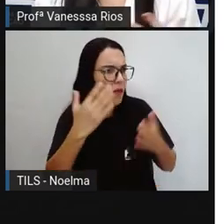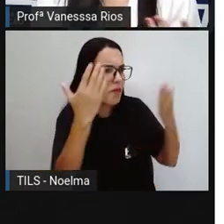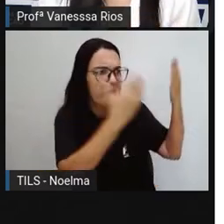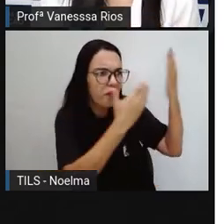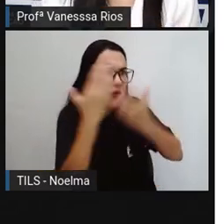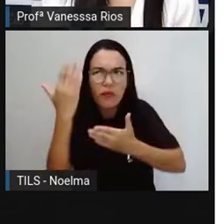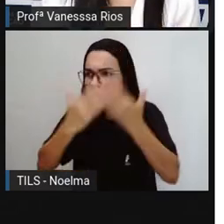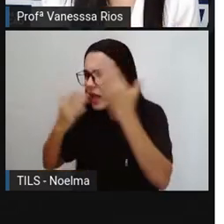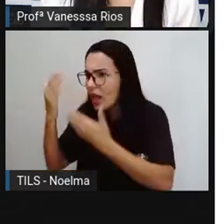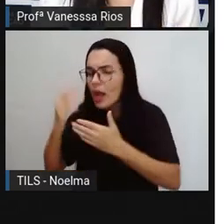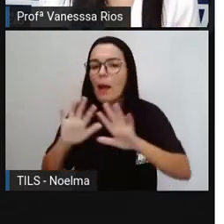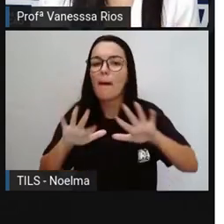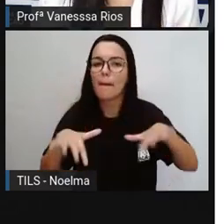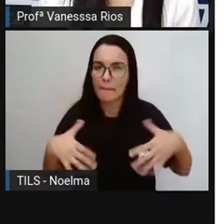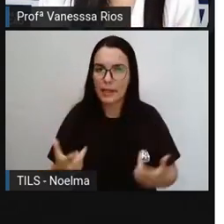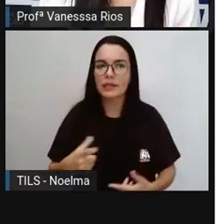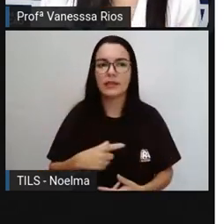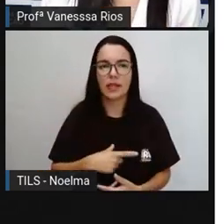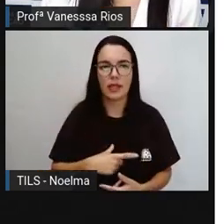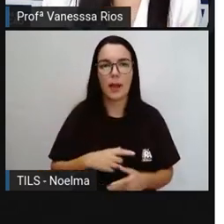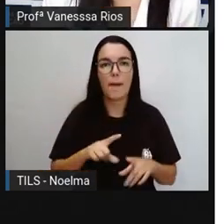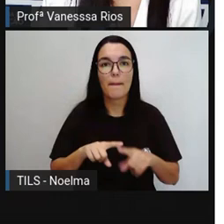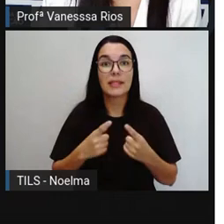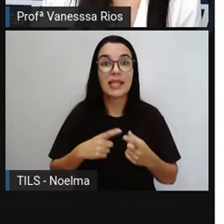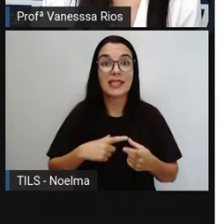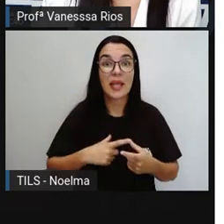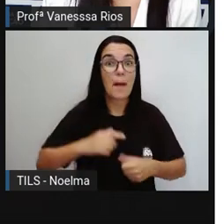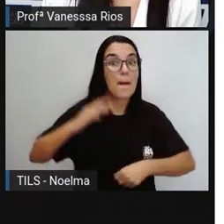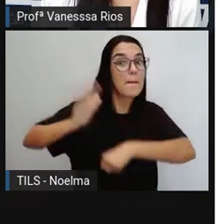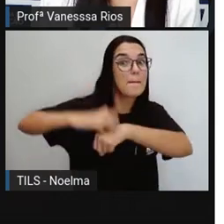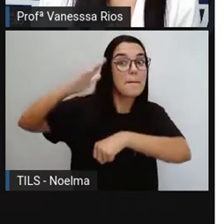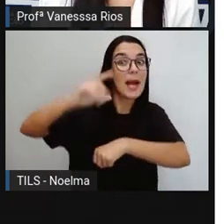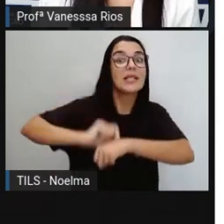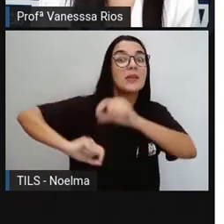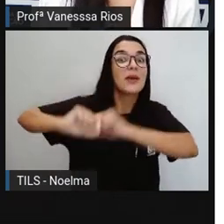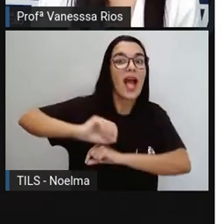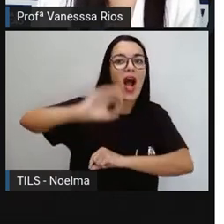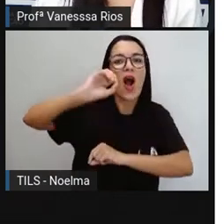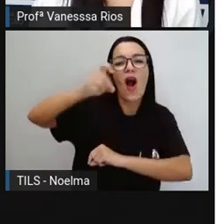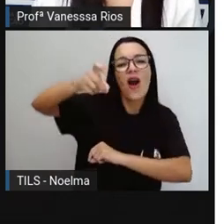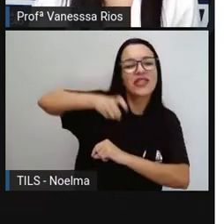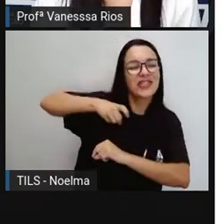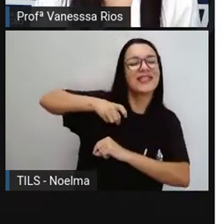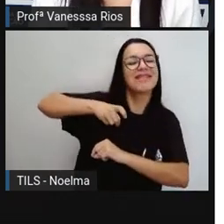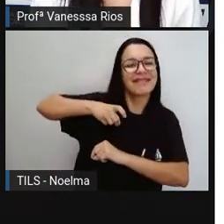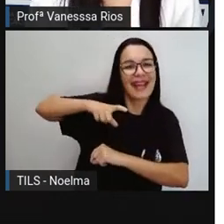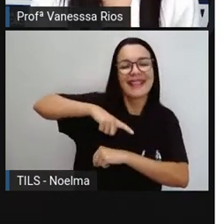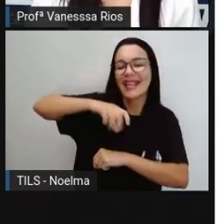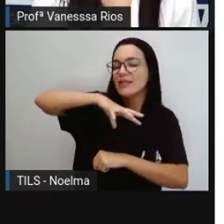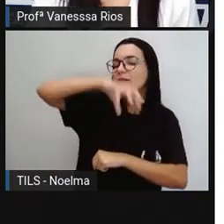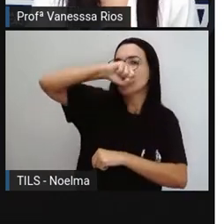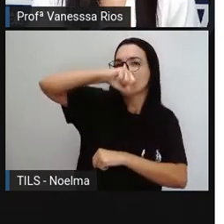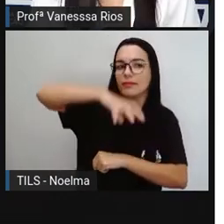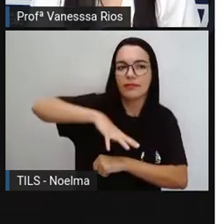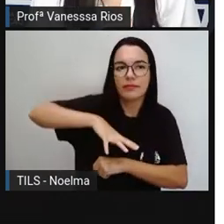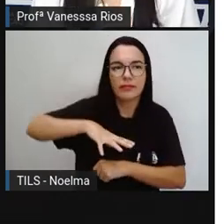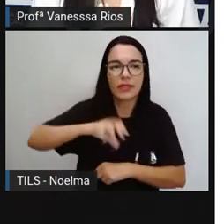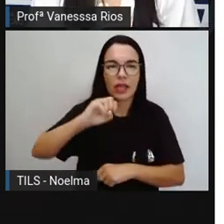quantidade maior, é o gás oxigênio. Como é próprio, a gente faz assim, ó.